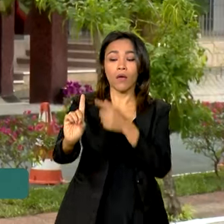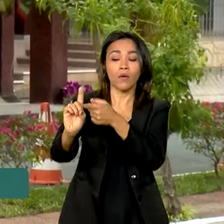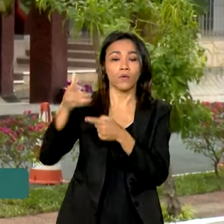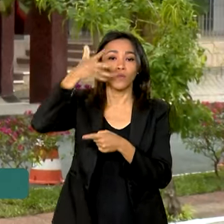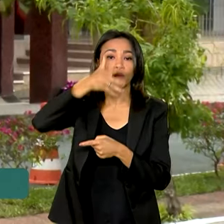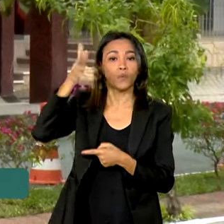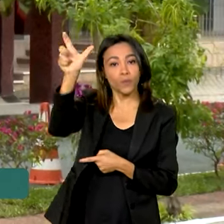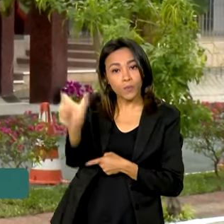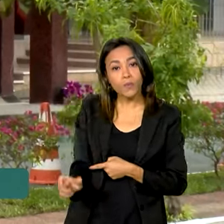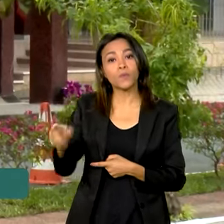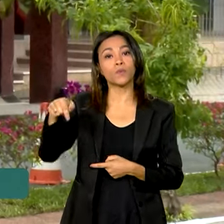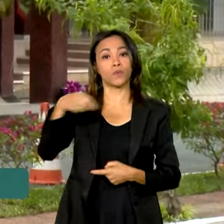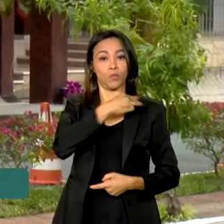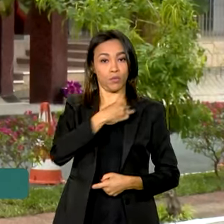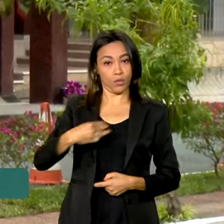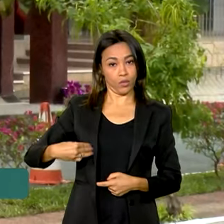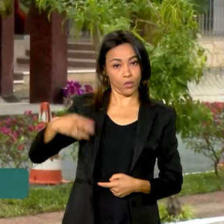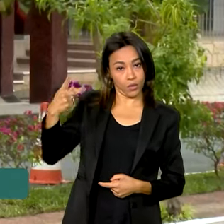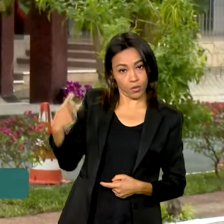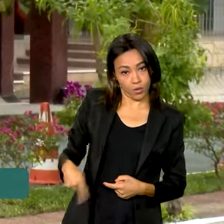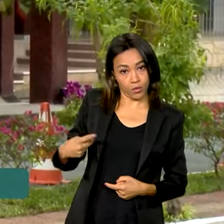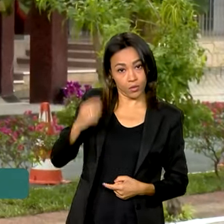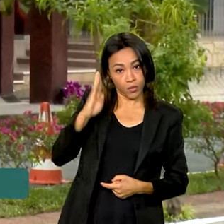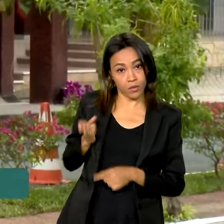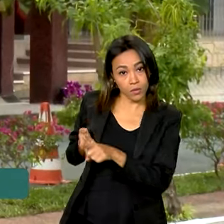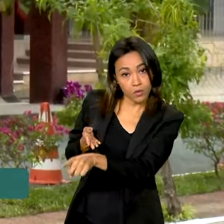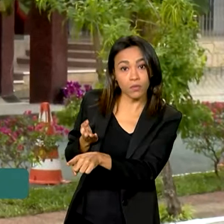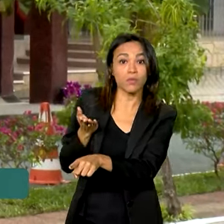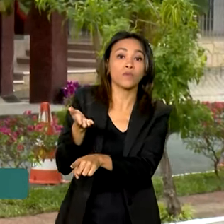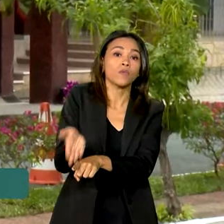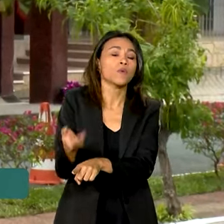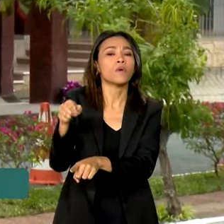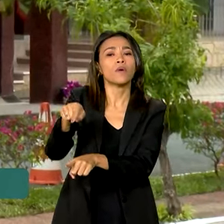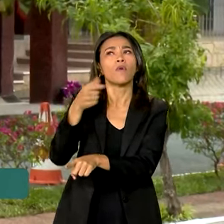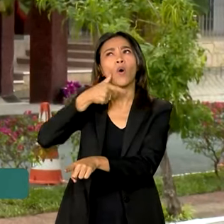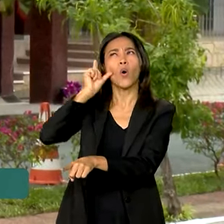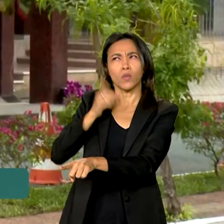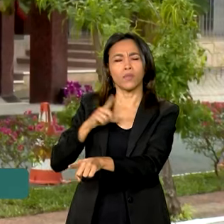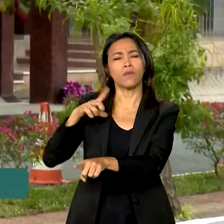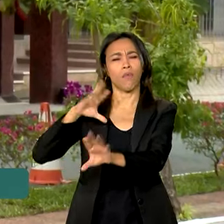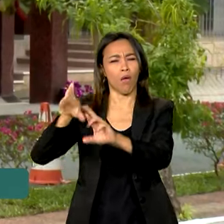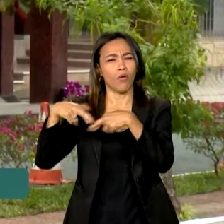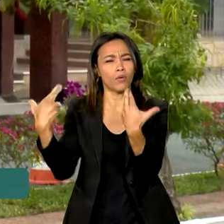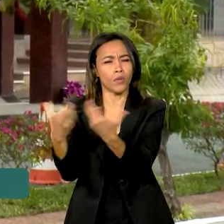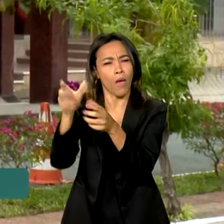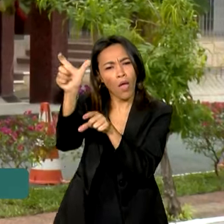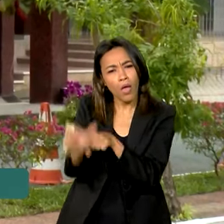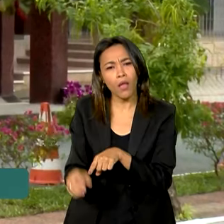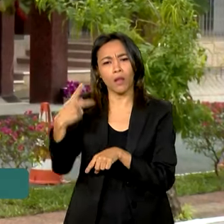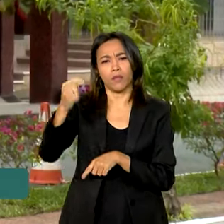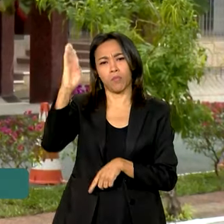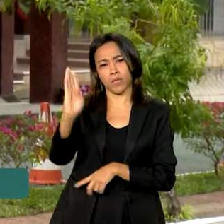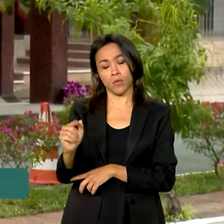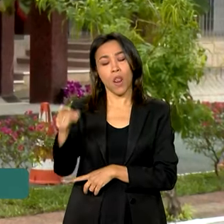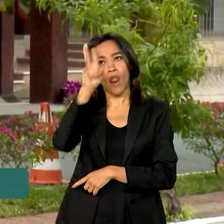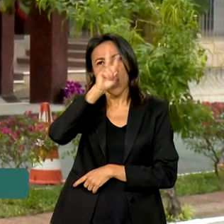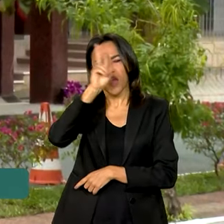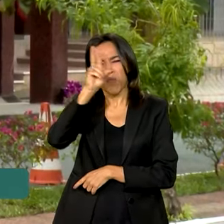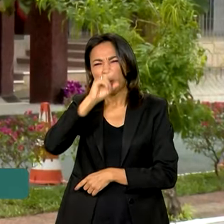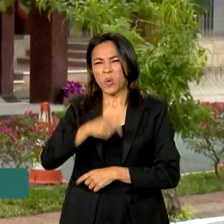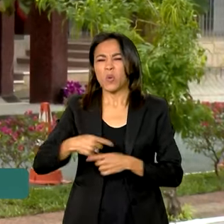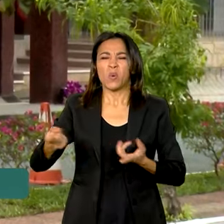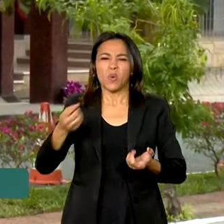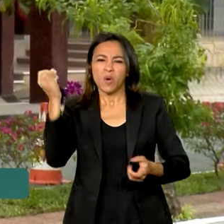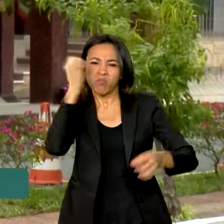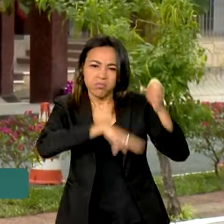Relações Exteriores, Mauro Vieira, durante a reunião ordinária da cúpula ontem. O chanceler brasileiro lembrou os atos golpistas de 8 de